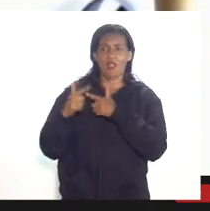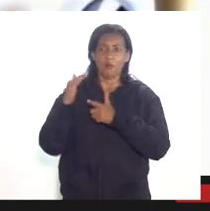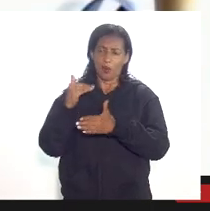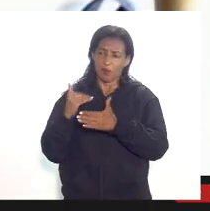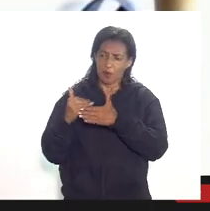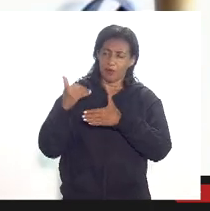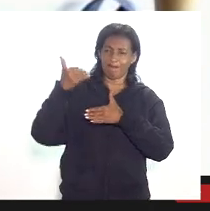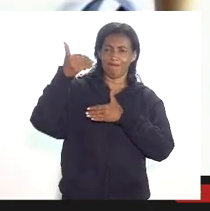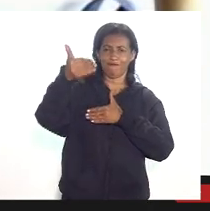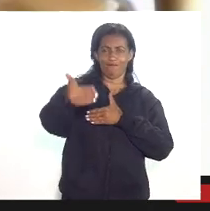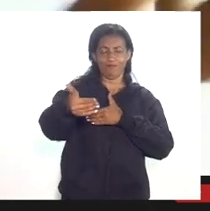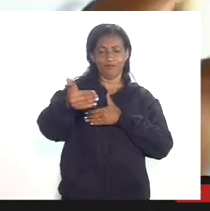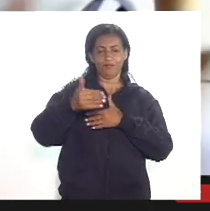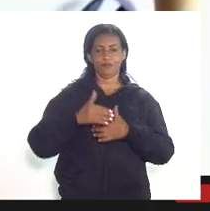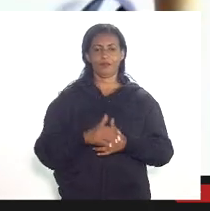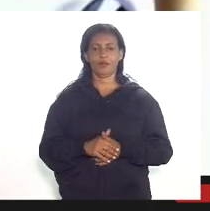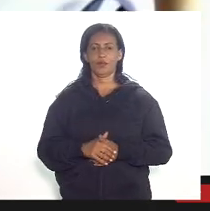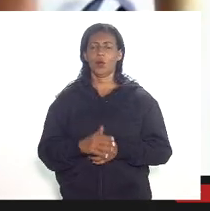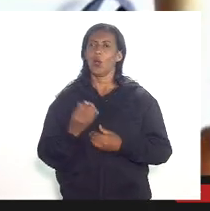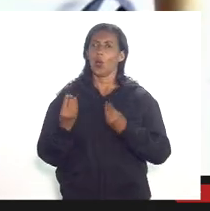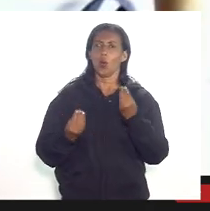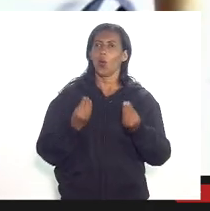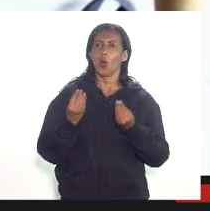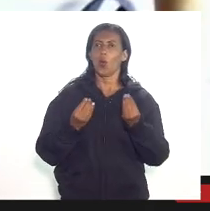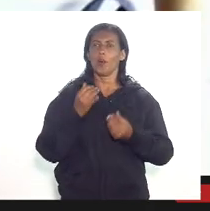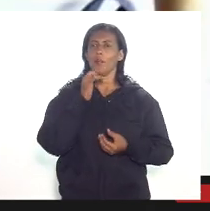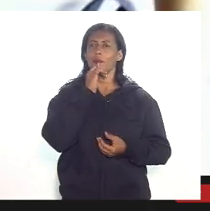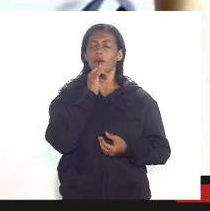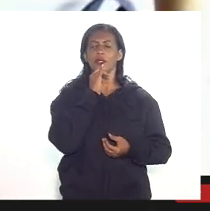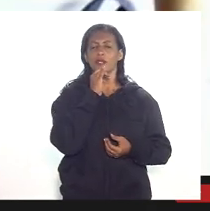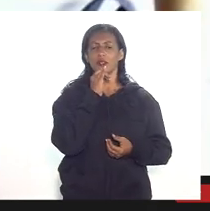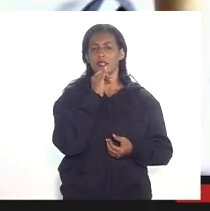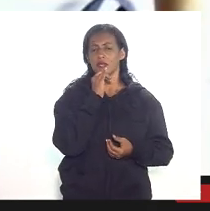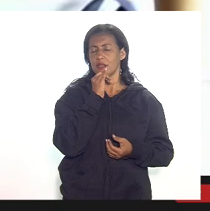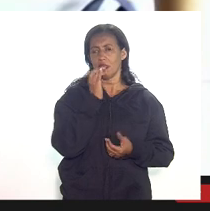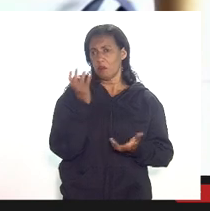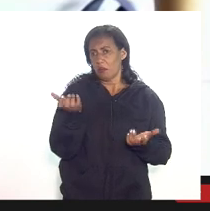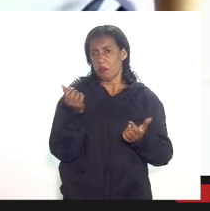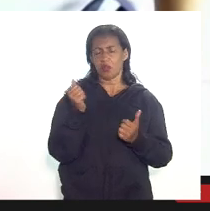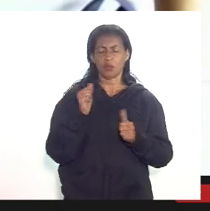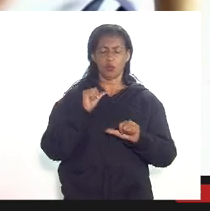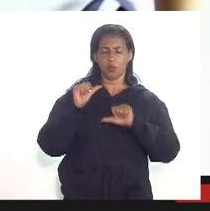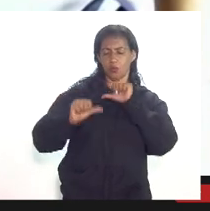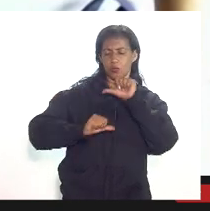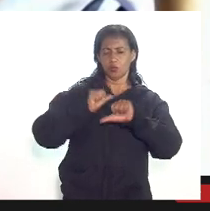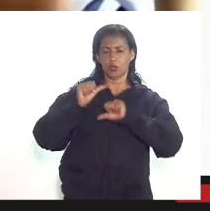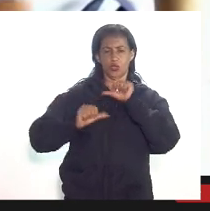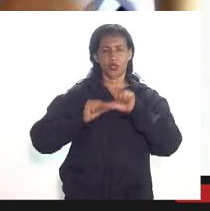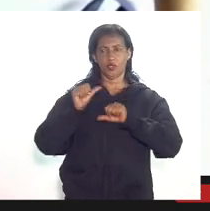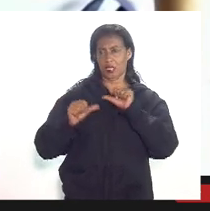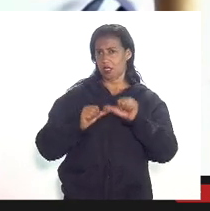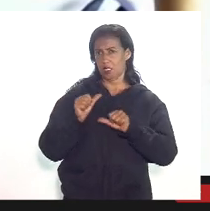pequenas modificações da lei do repeto para você